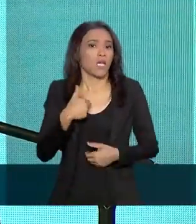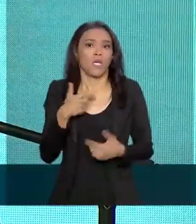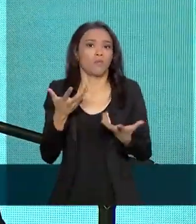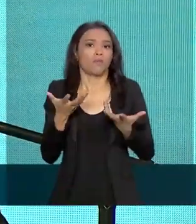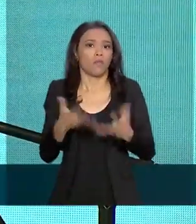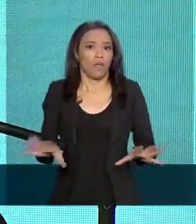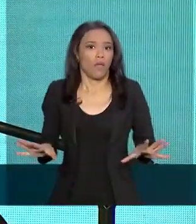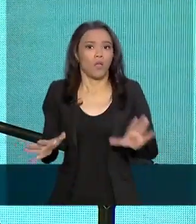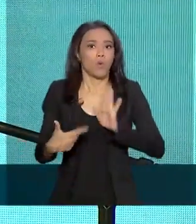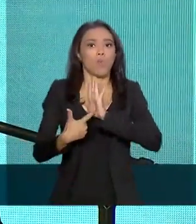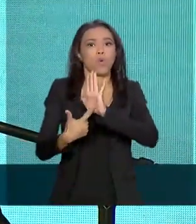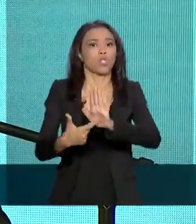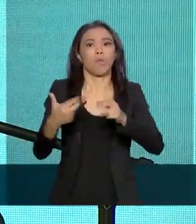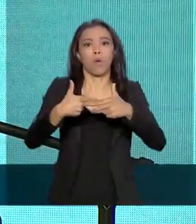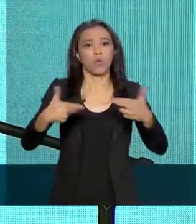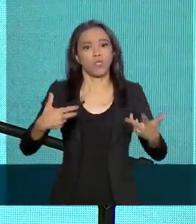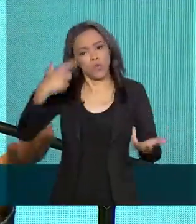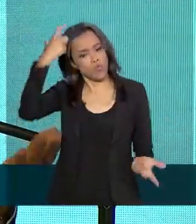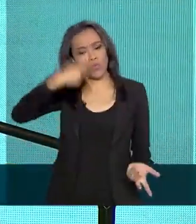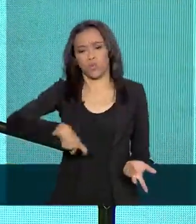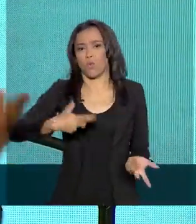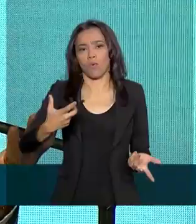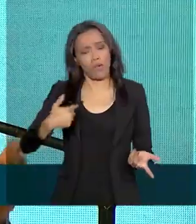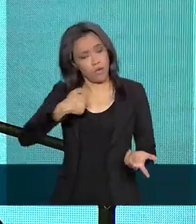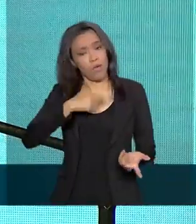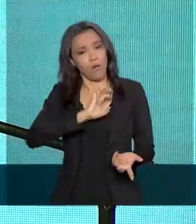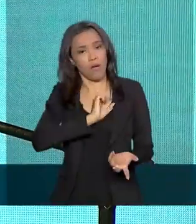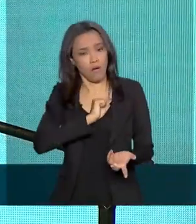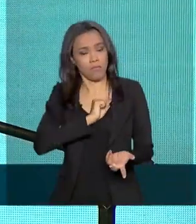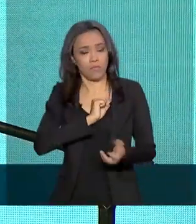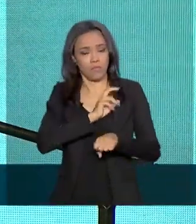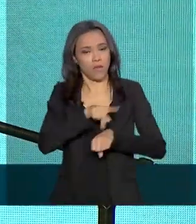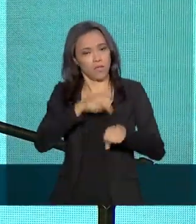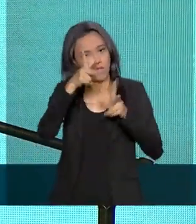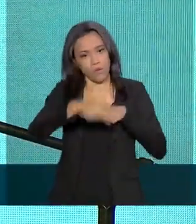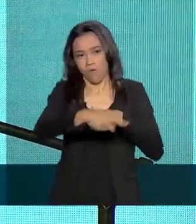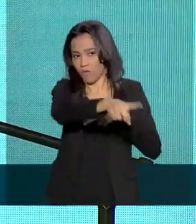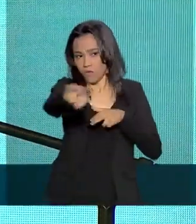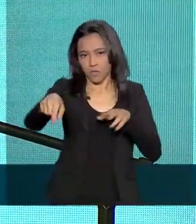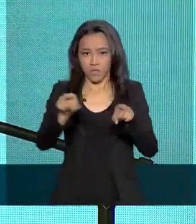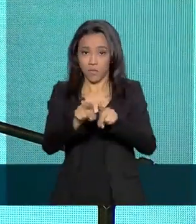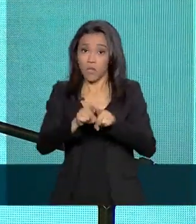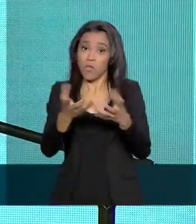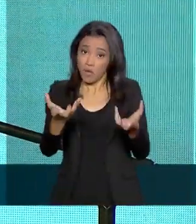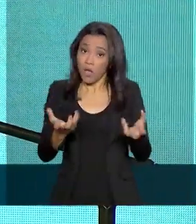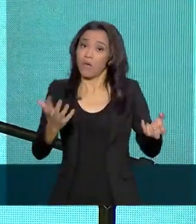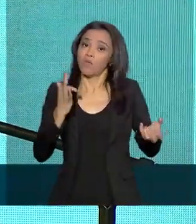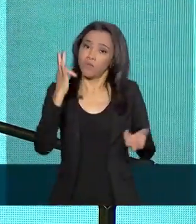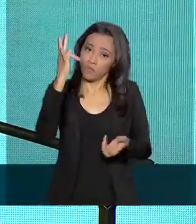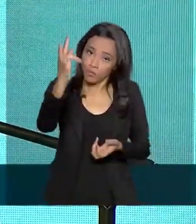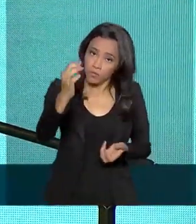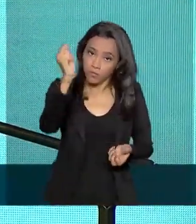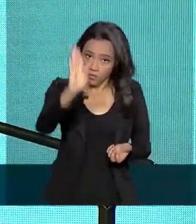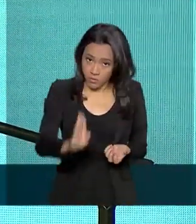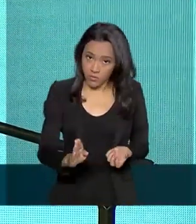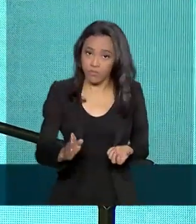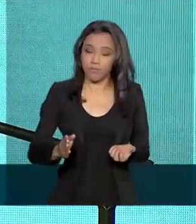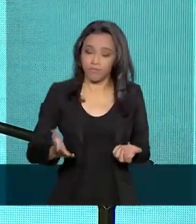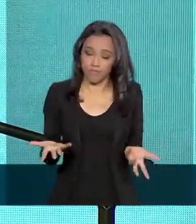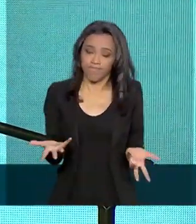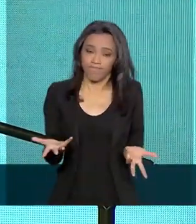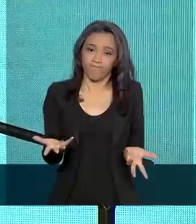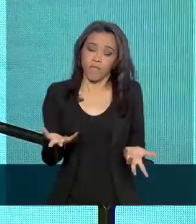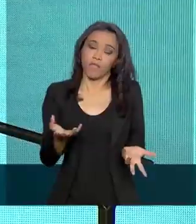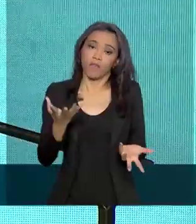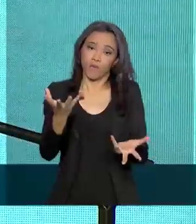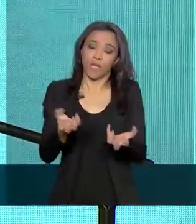transparecer o que não sou. Eu sou um patriota, como vocês são. Eu quero o futuro do Brasil. Eu